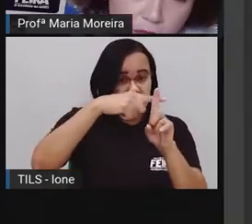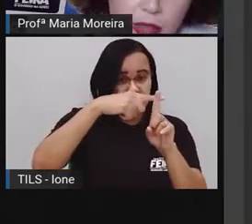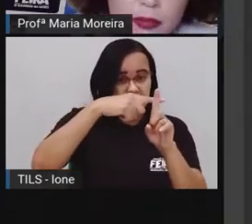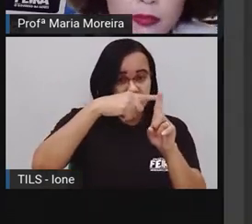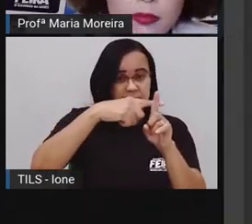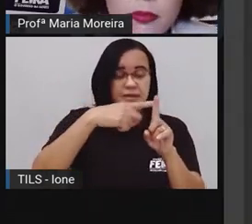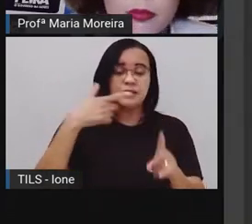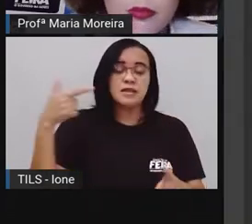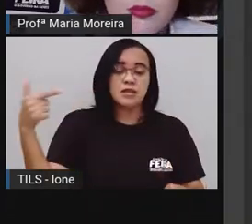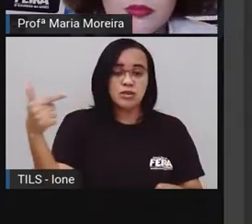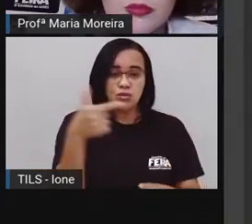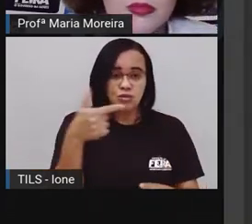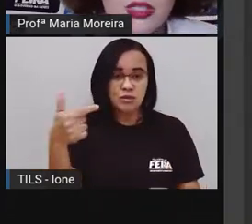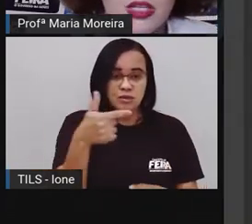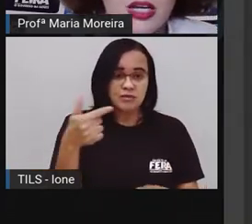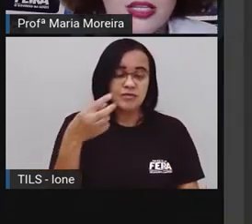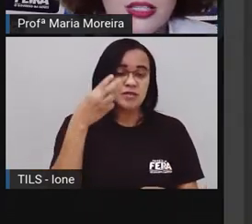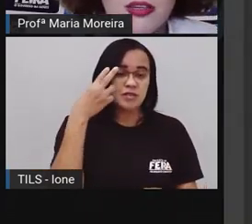aqui,